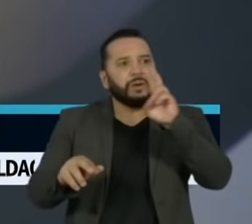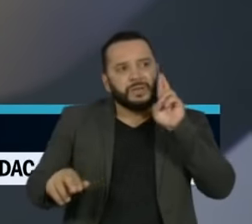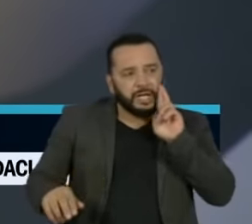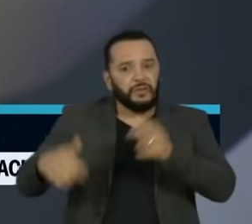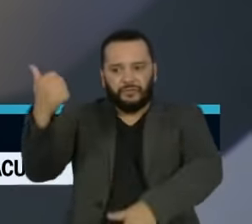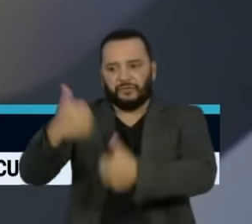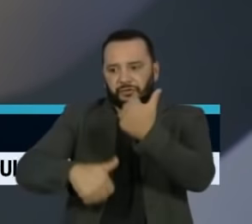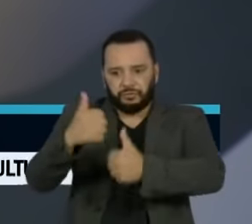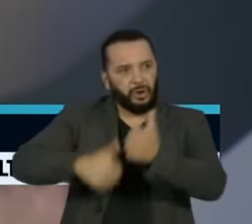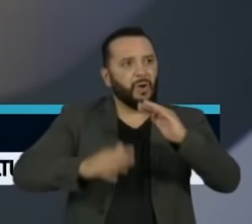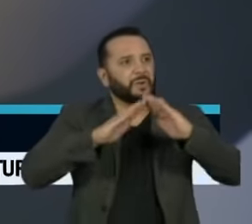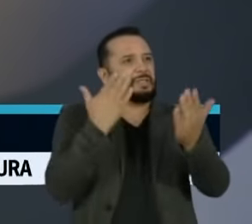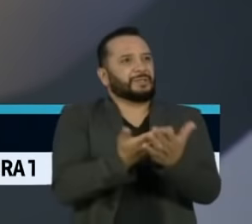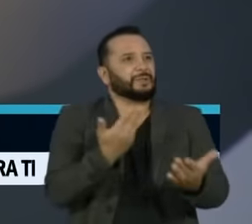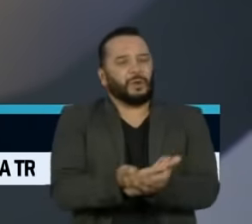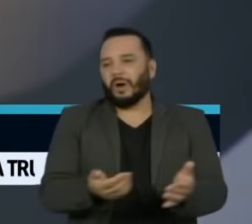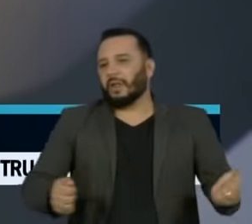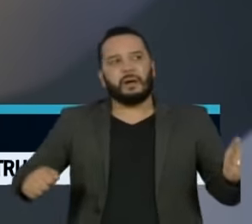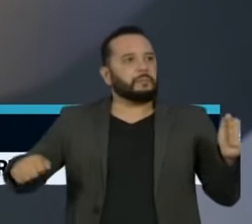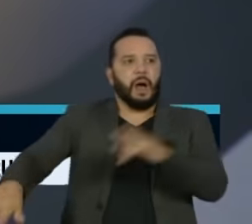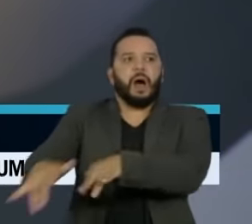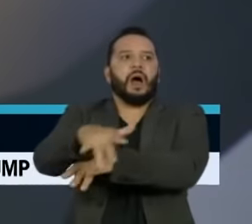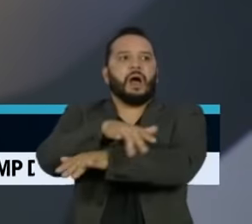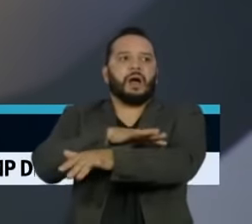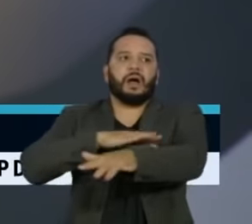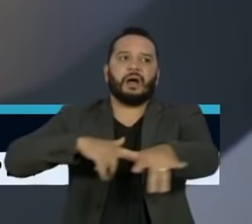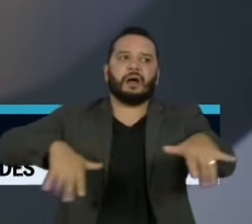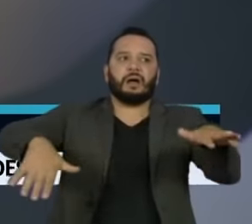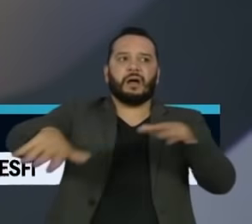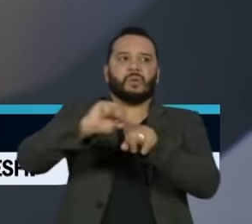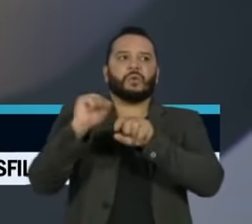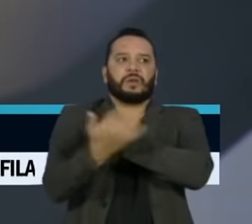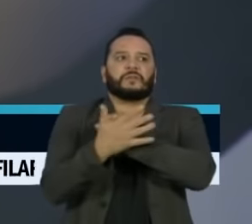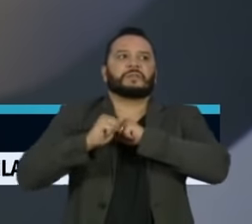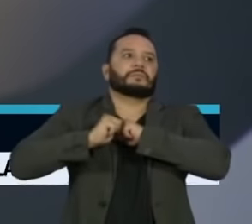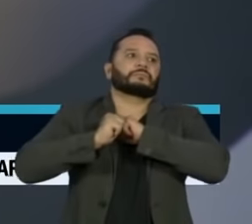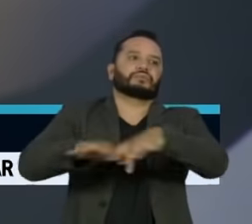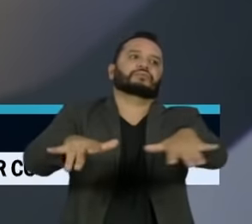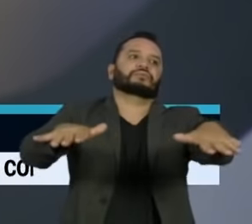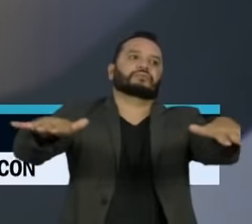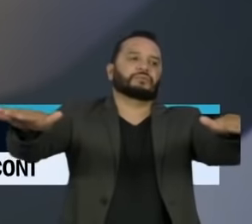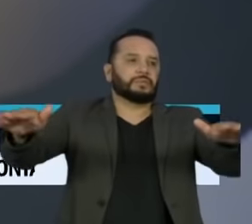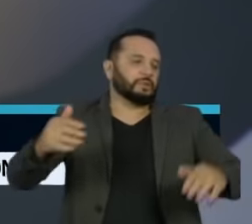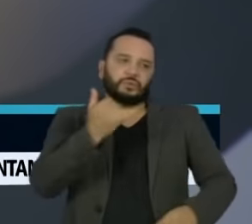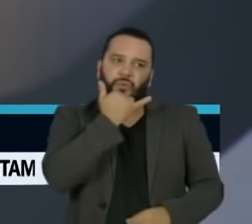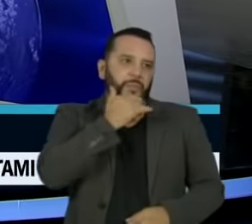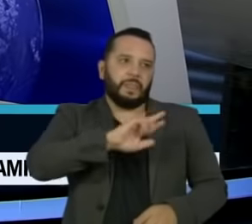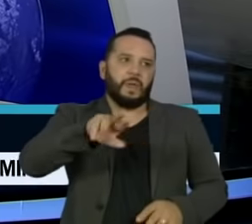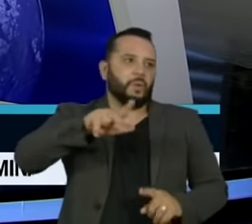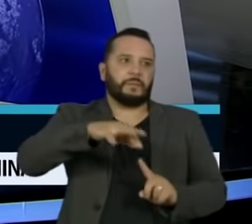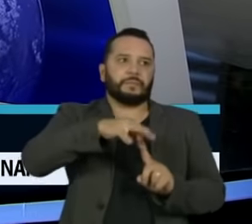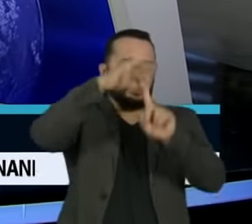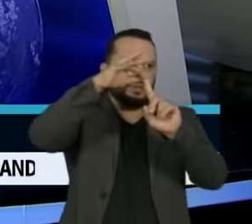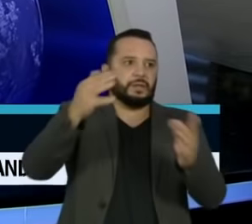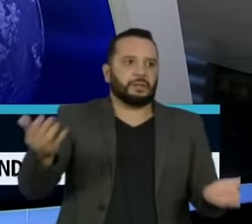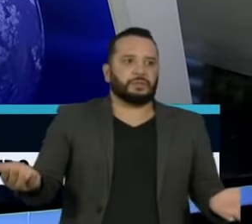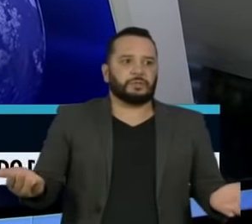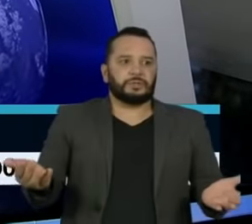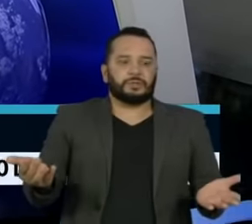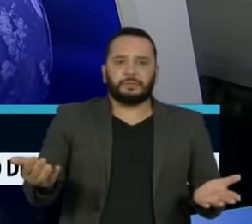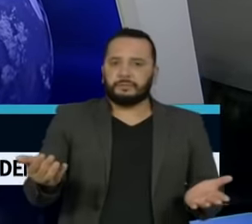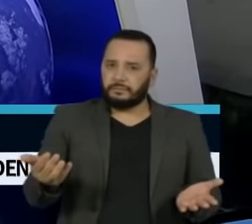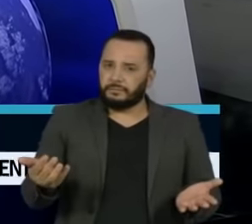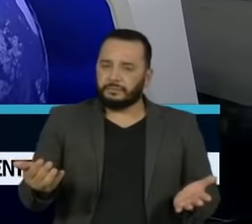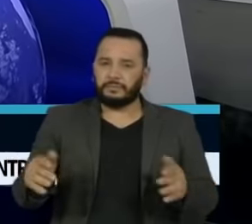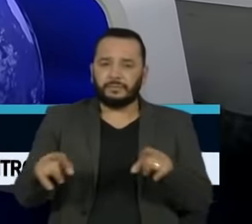e também as escolas. A gente realmente tem que aprender a definir prioridades e fazer isso com segurança. E, professor, quando